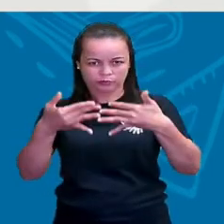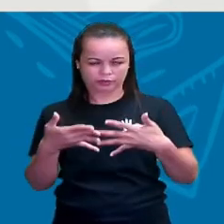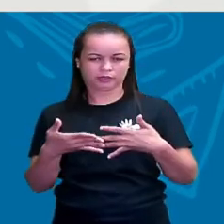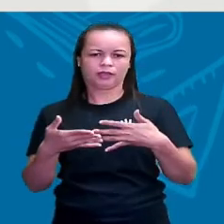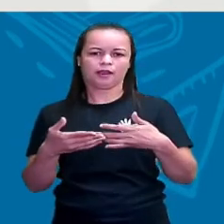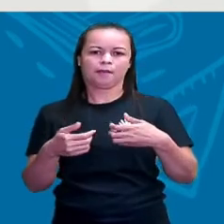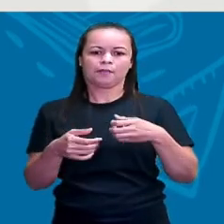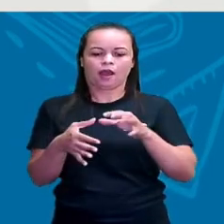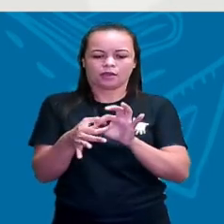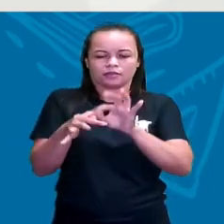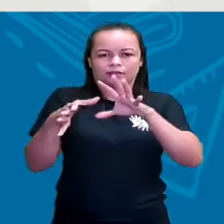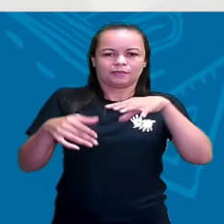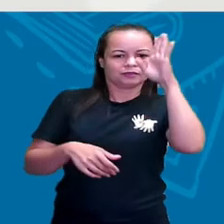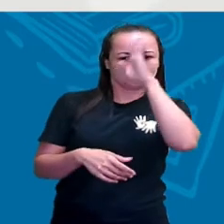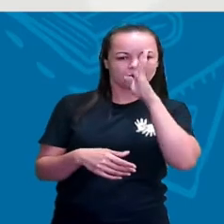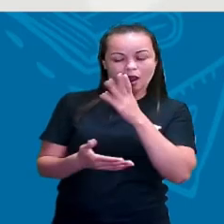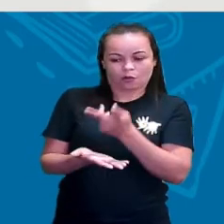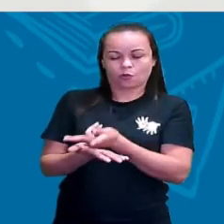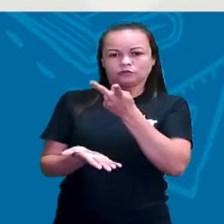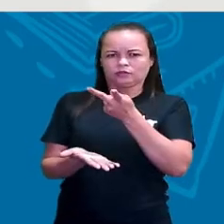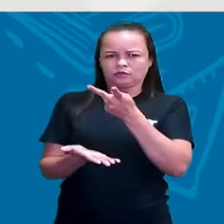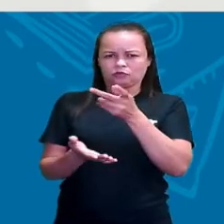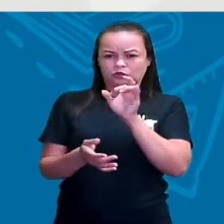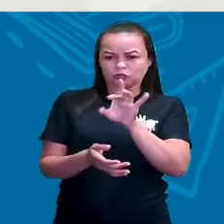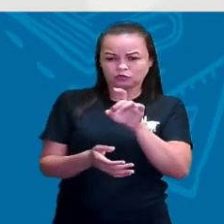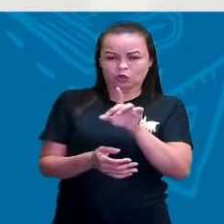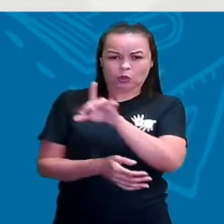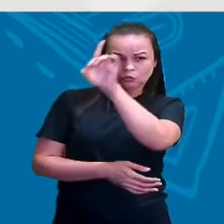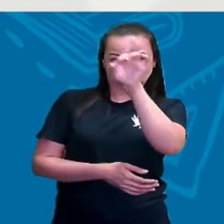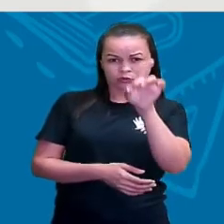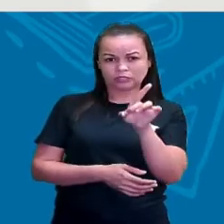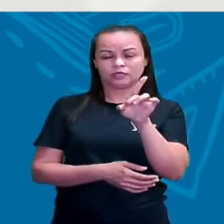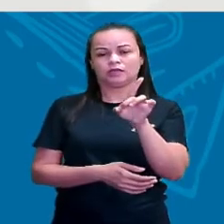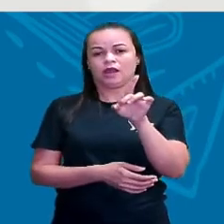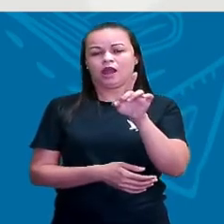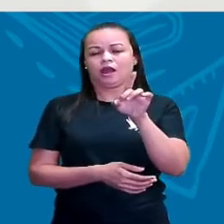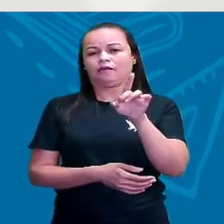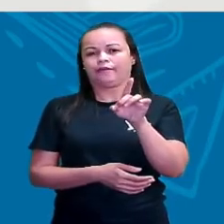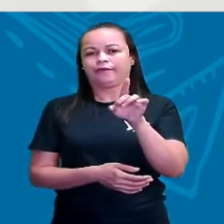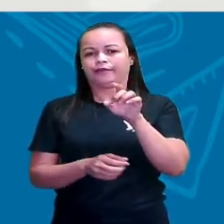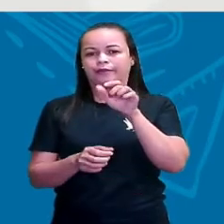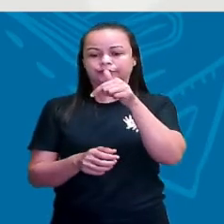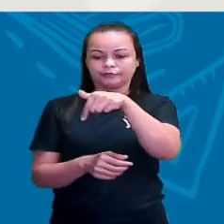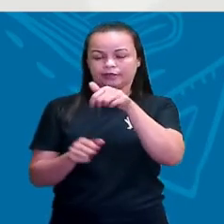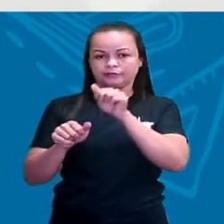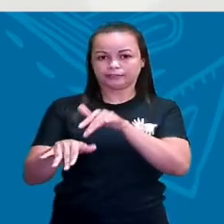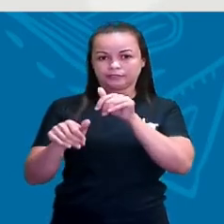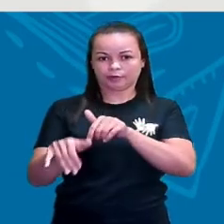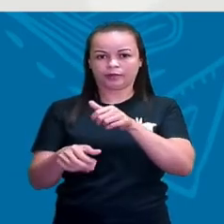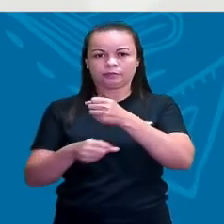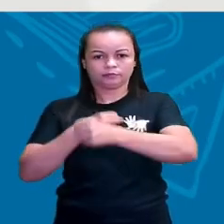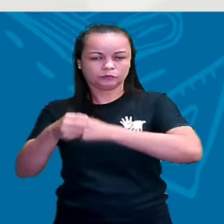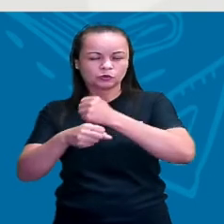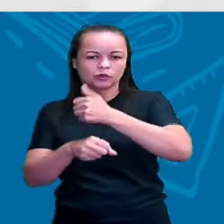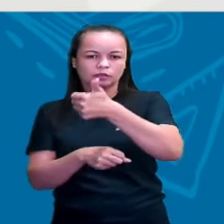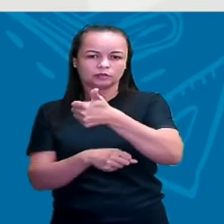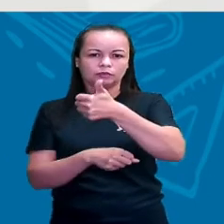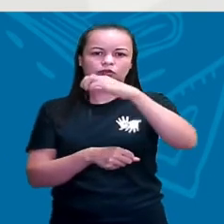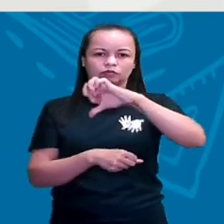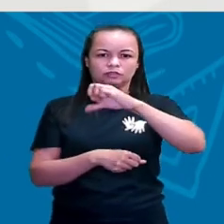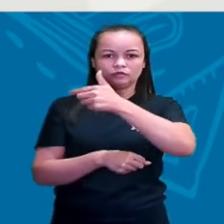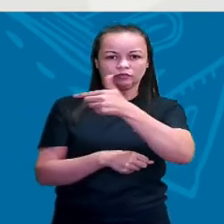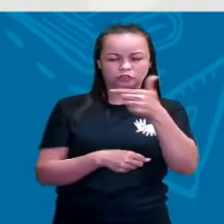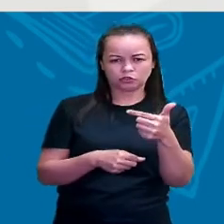não foi simplesmente apenas naquele dia 7 de setembro de 1822. Houveram ações antes daquele dia e